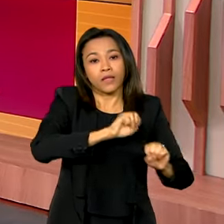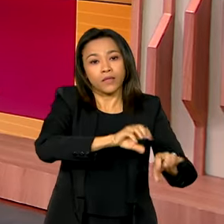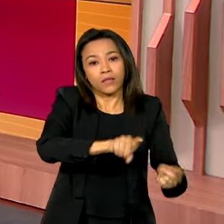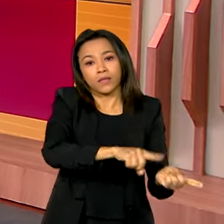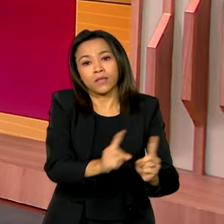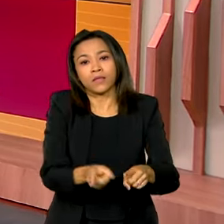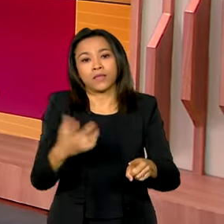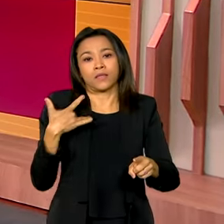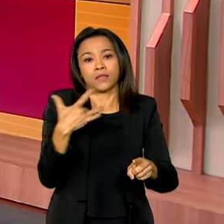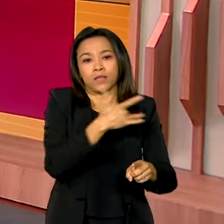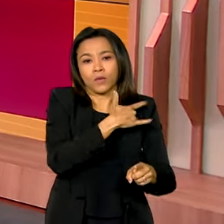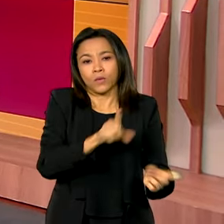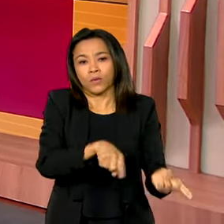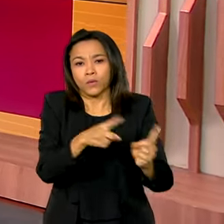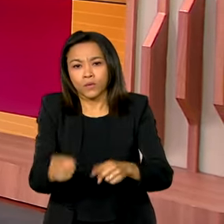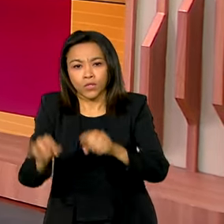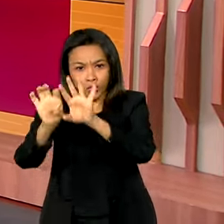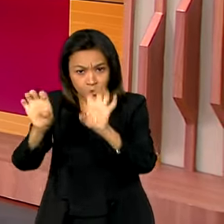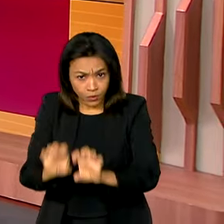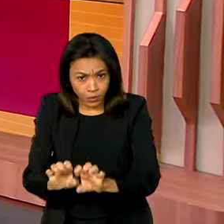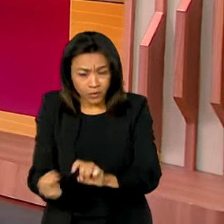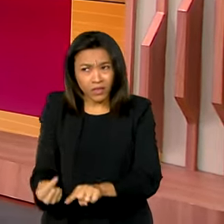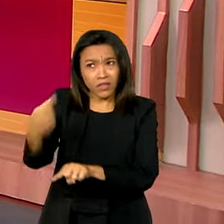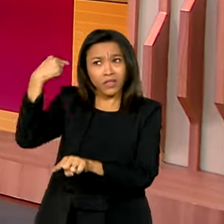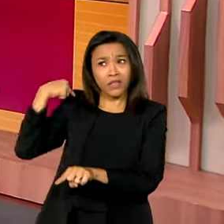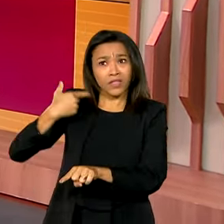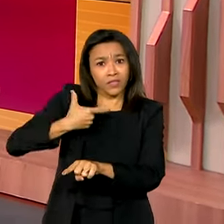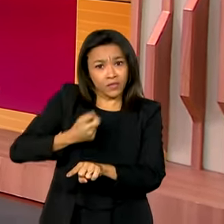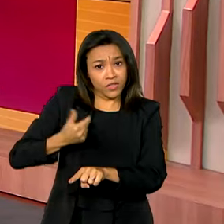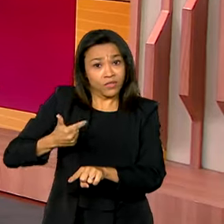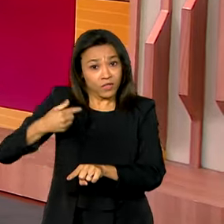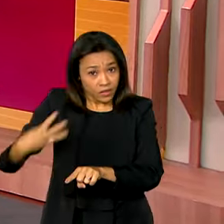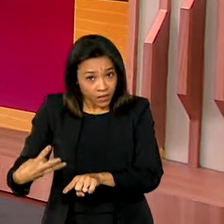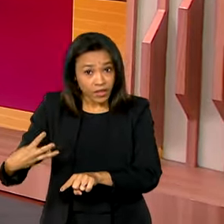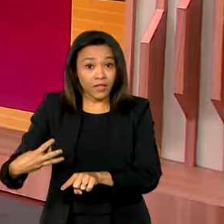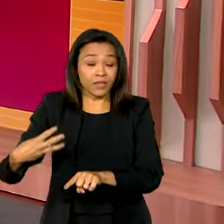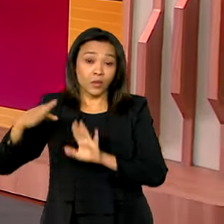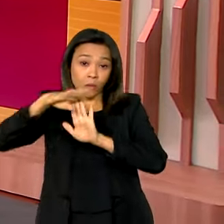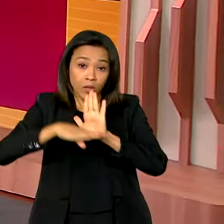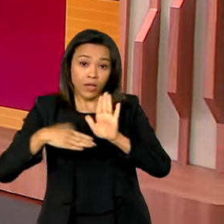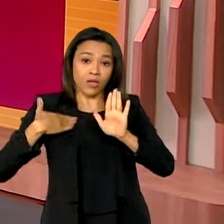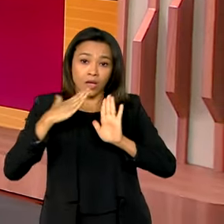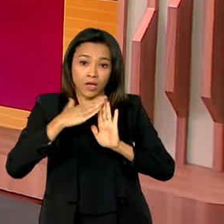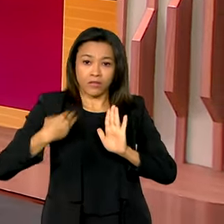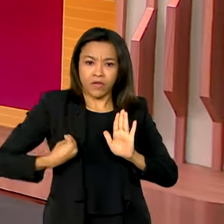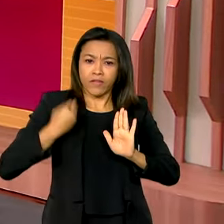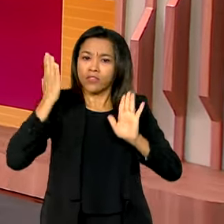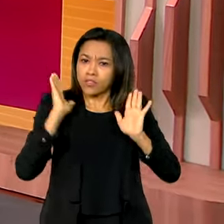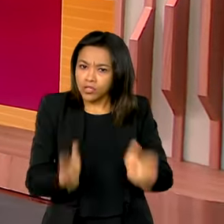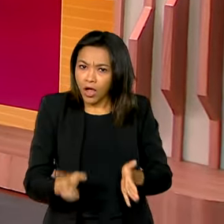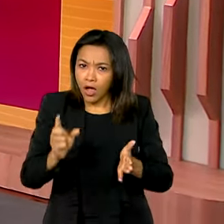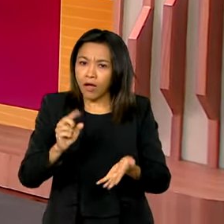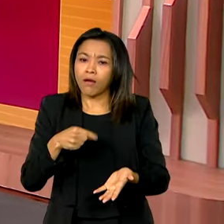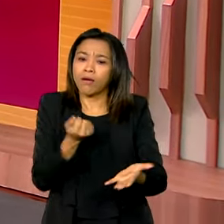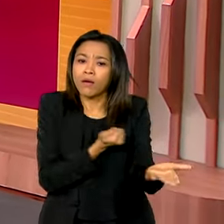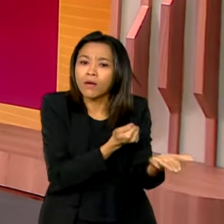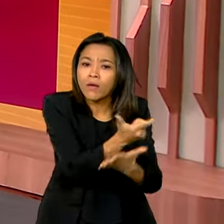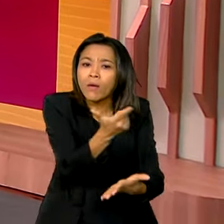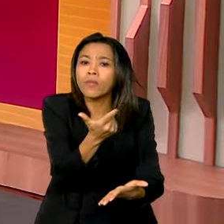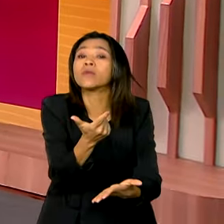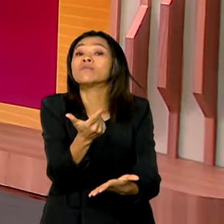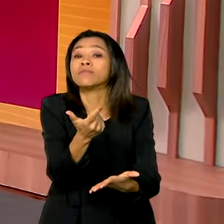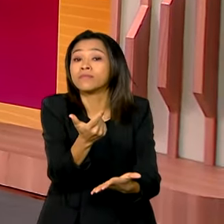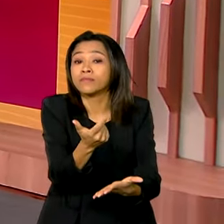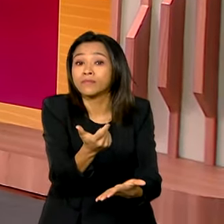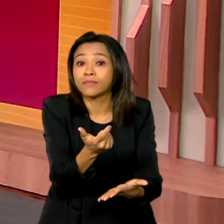saúde e infraestrutura. E desde 2023, o programa Minha Casa Minha Vida já financiou aí a compra de